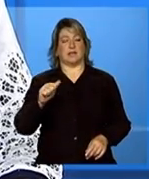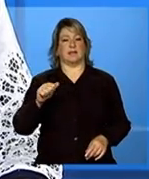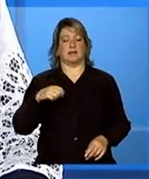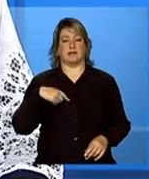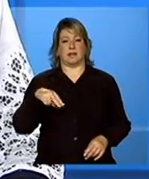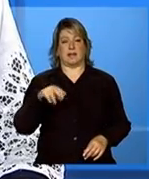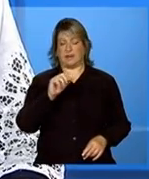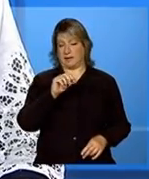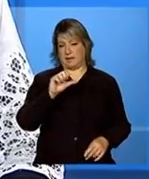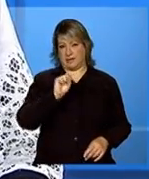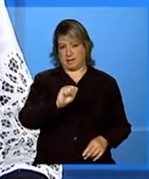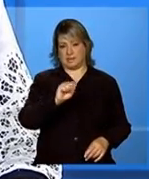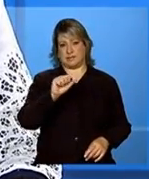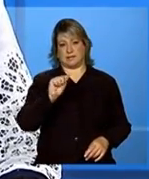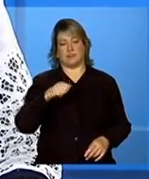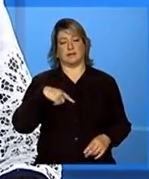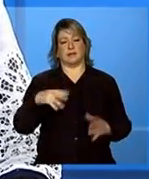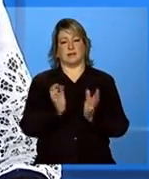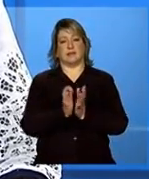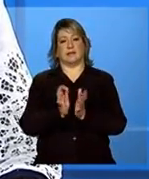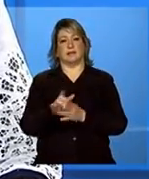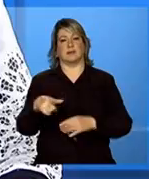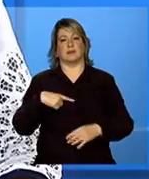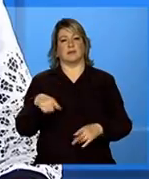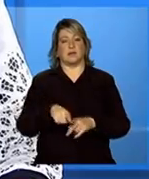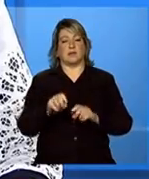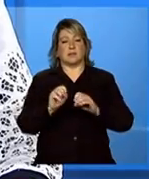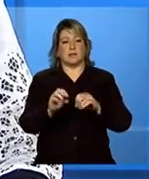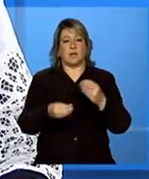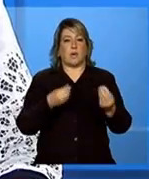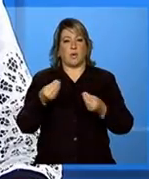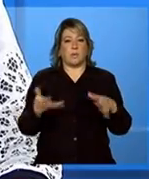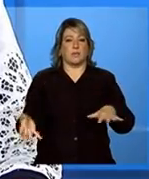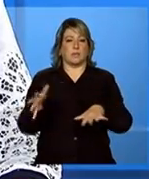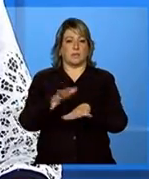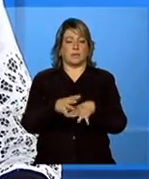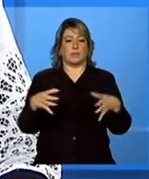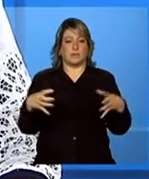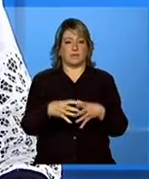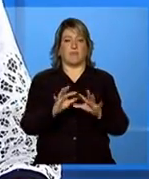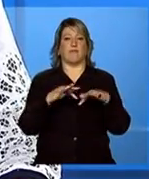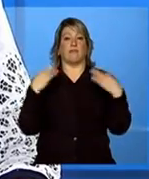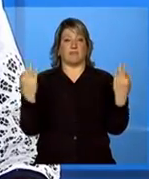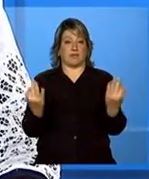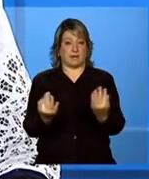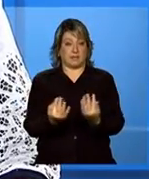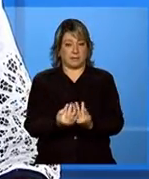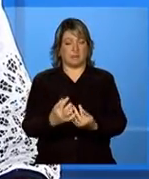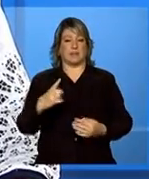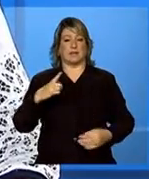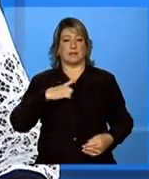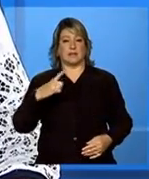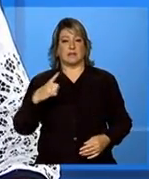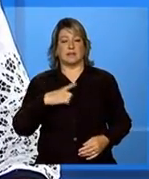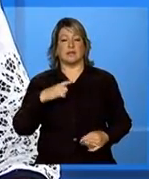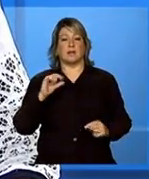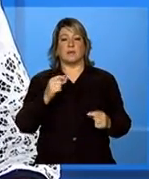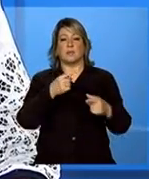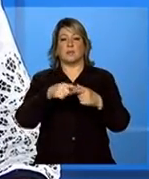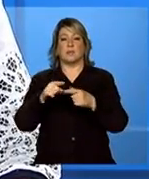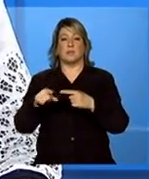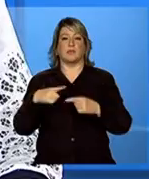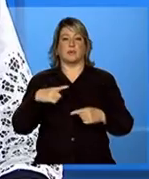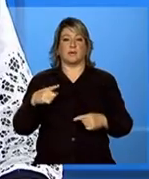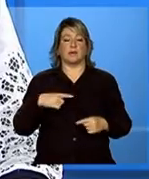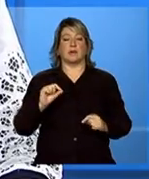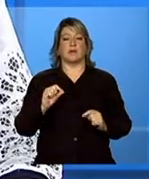elas as que orientam os procedimentos para a inclusão das famílias que estão em situação de descumprimento